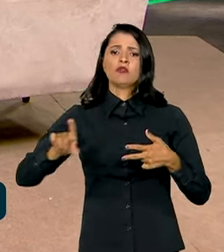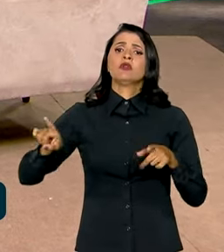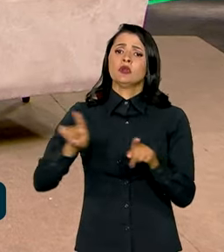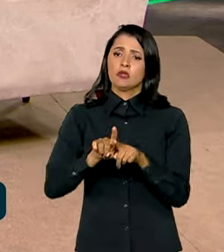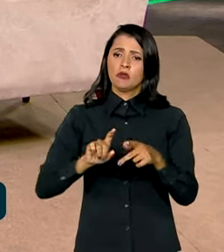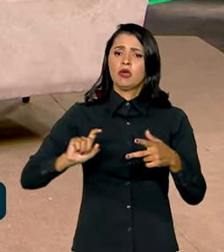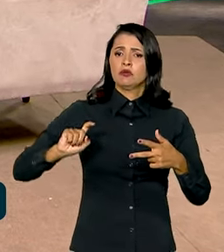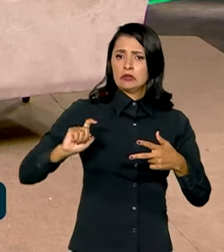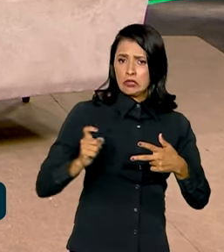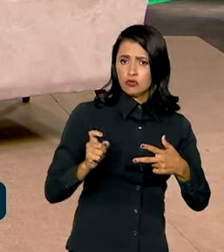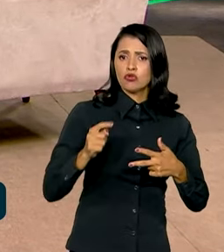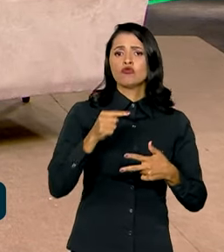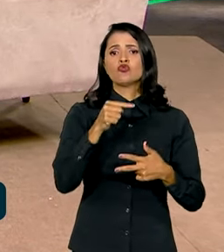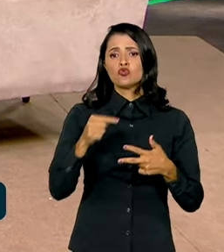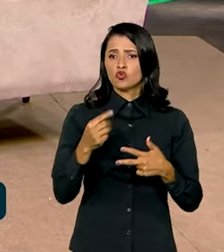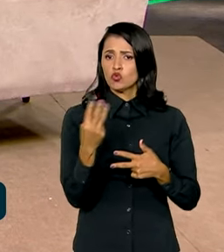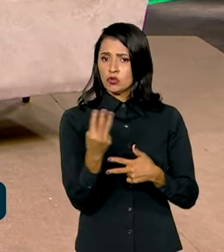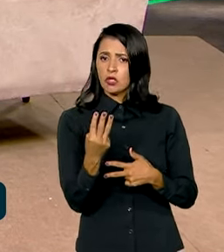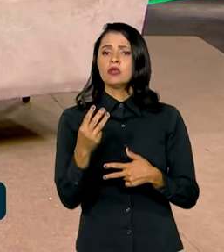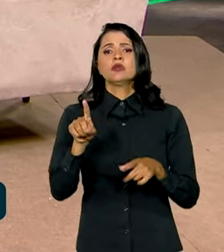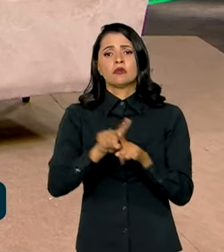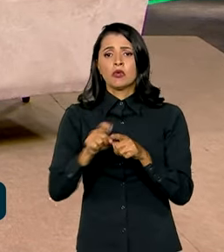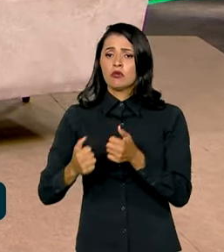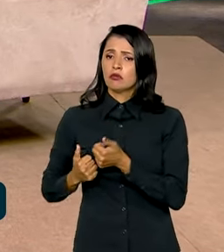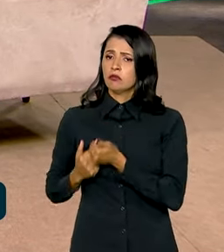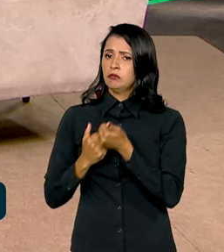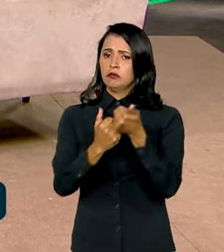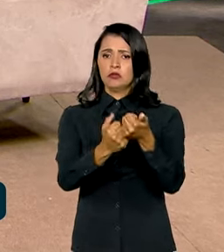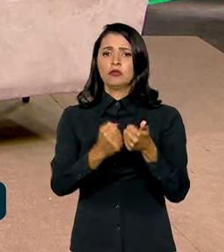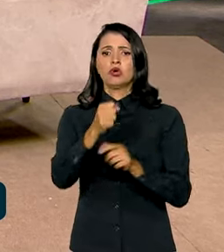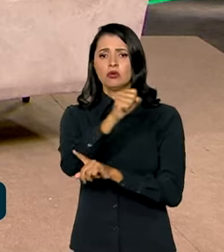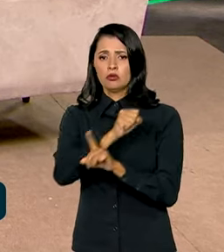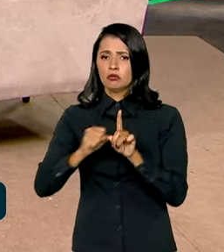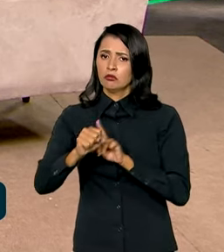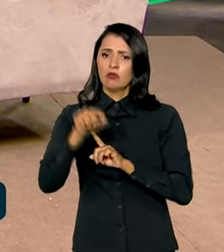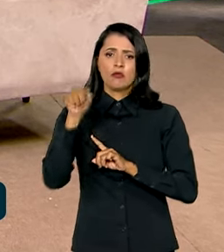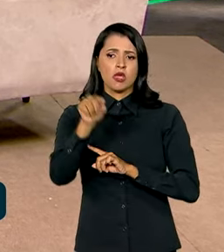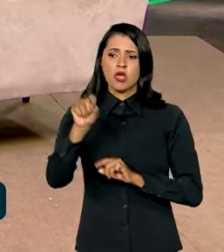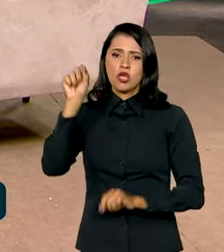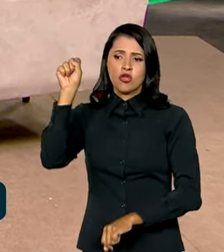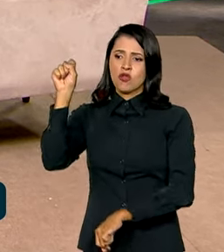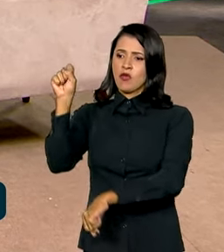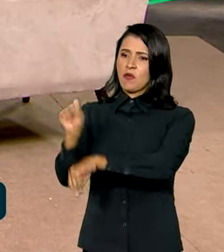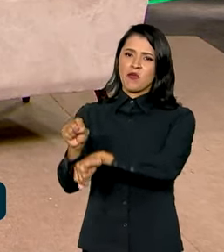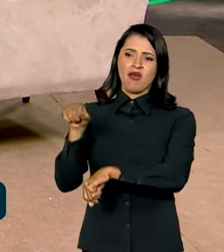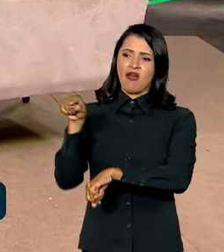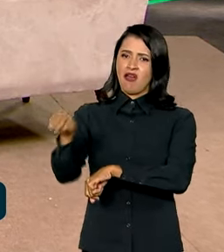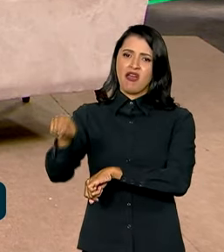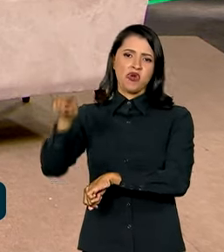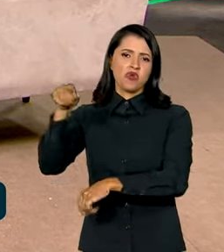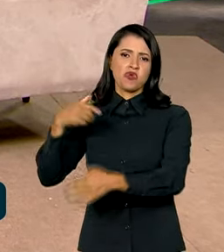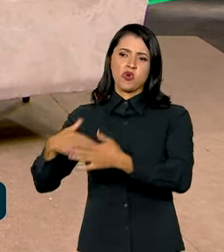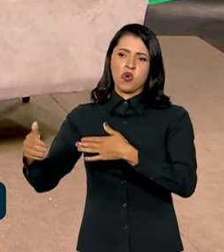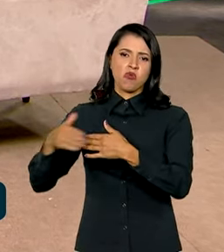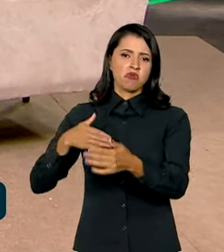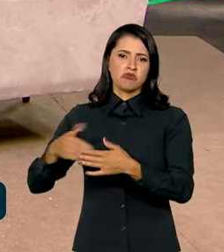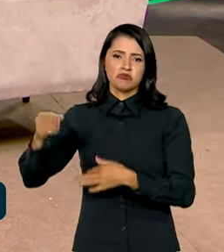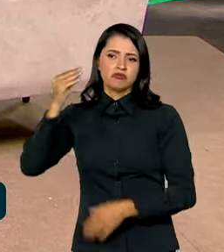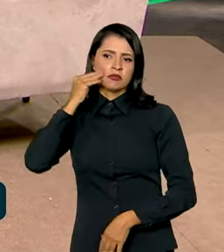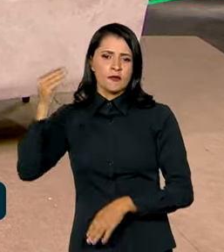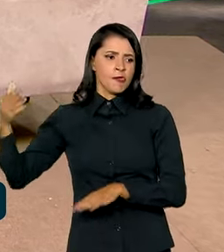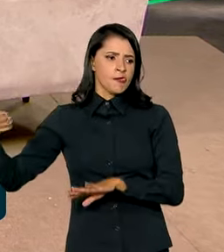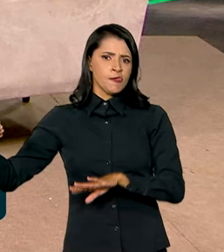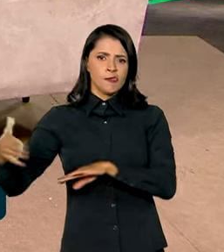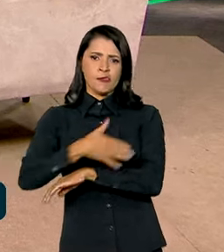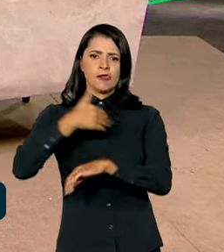do Poder Executivo, com o apoio da sociedade. Isso enterrou, definitivamente, qualquer tentativa